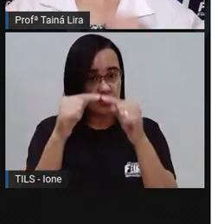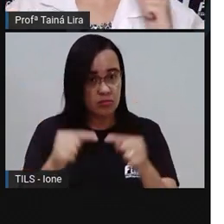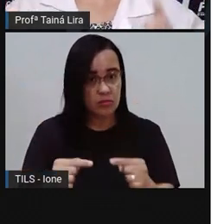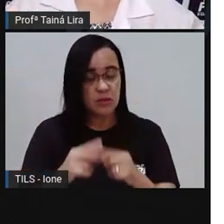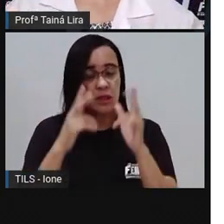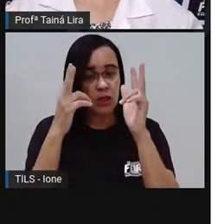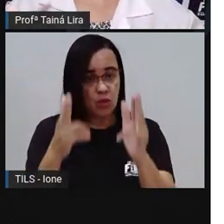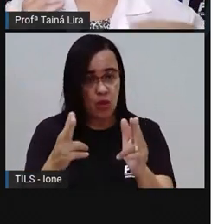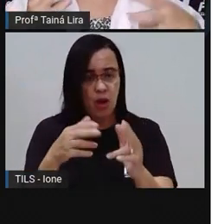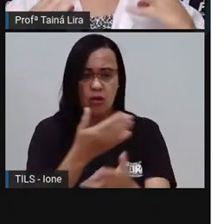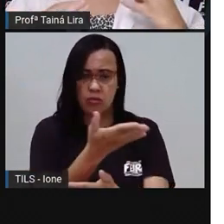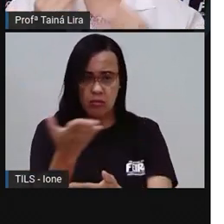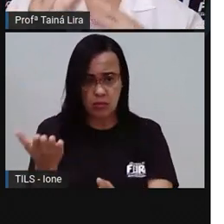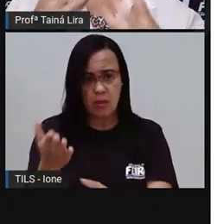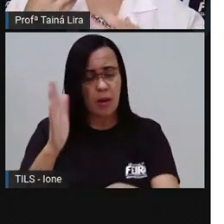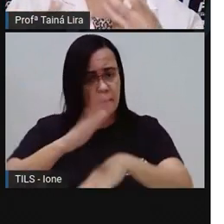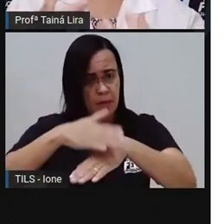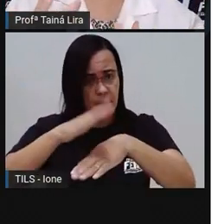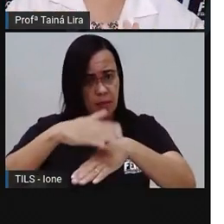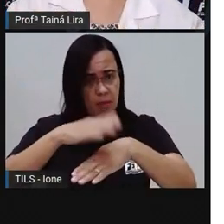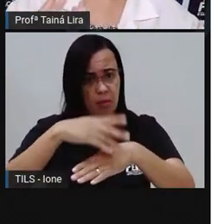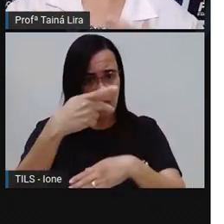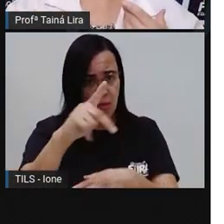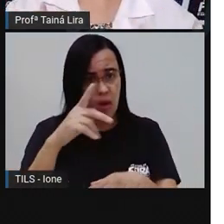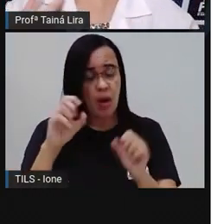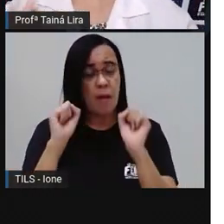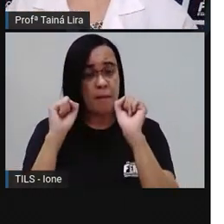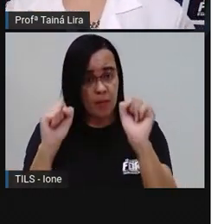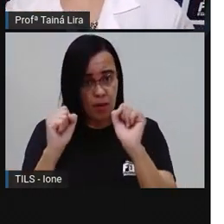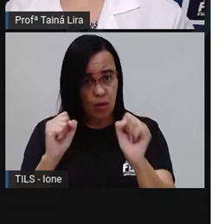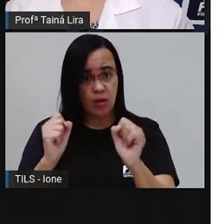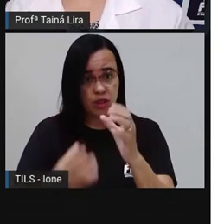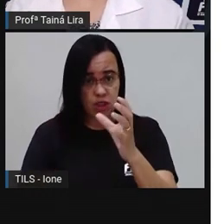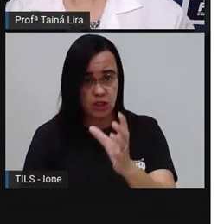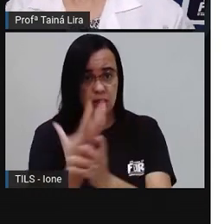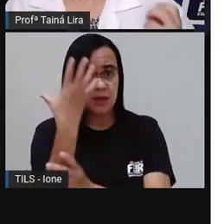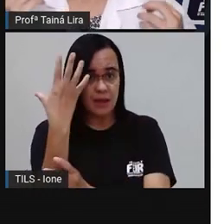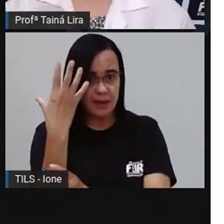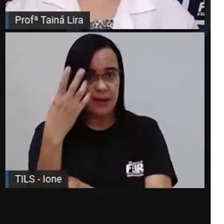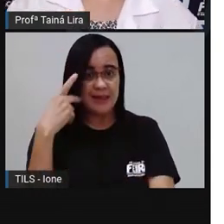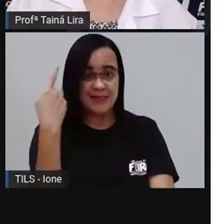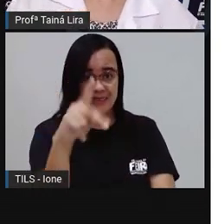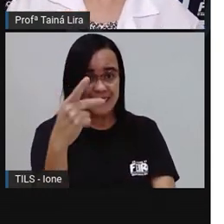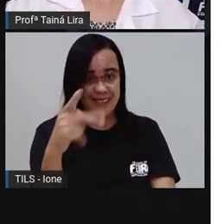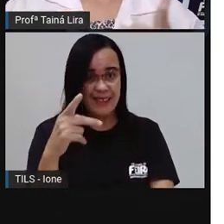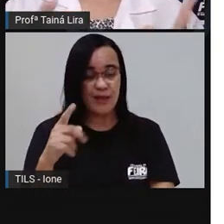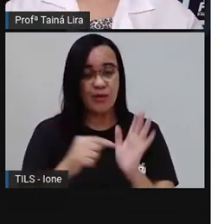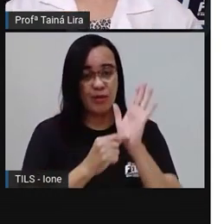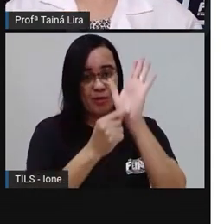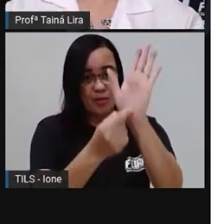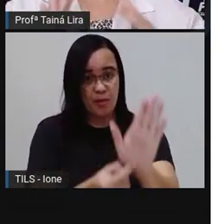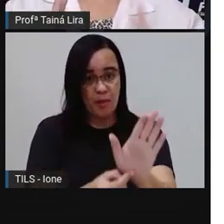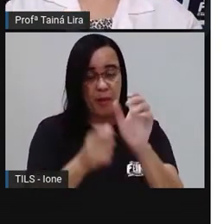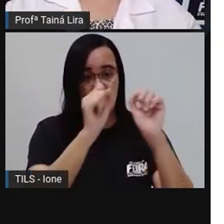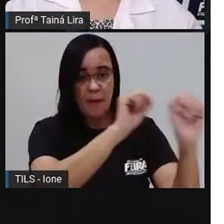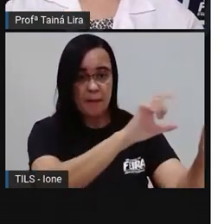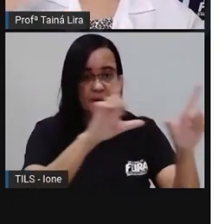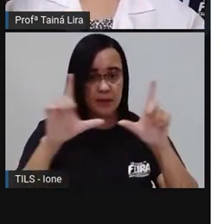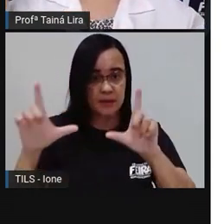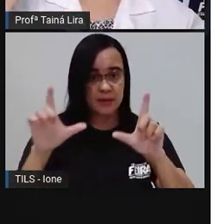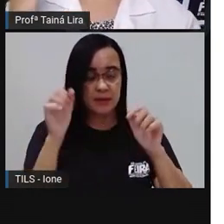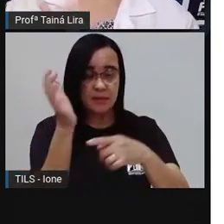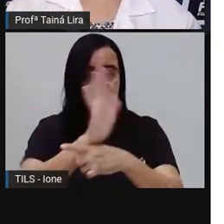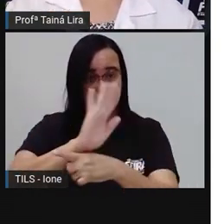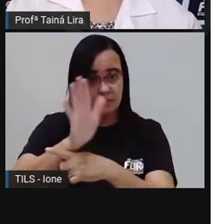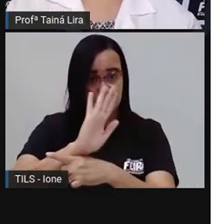pode criar, né, a sua marquinha aí pra você falar Durante a apresentação, tá bom? Que aí a gente já vai saber Ó,